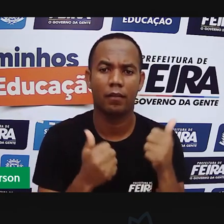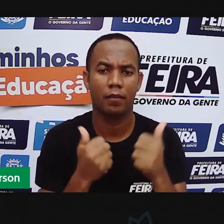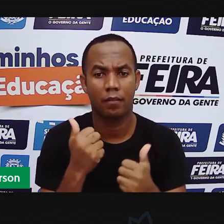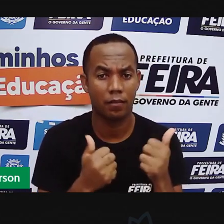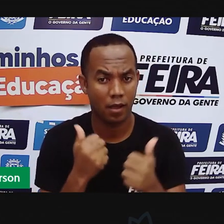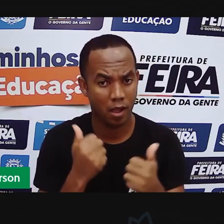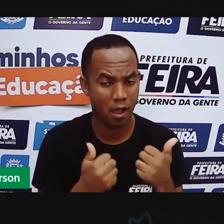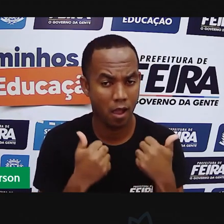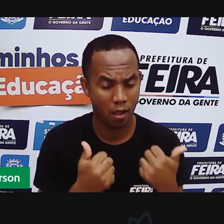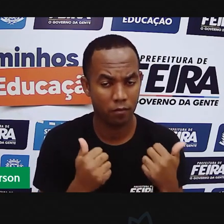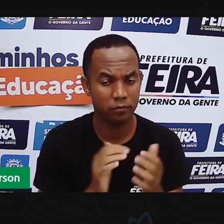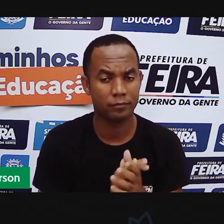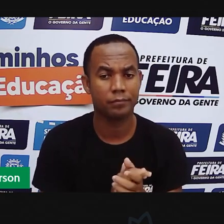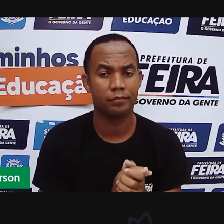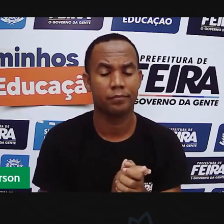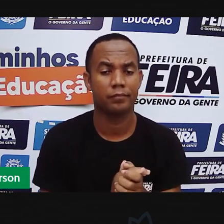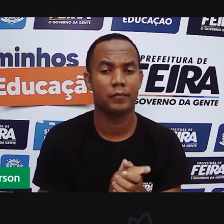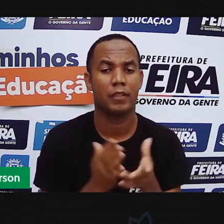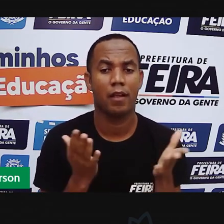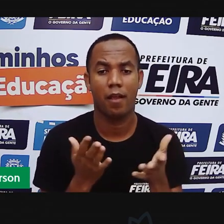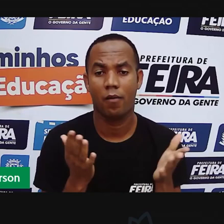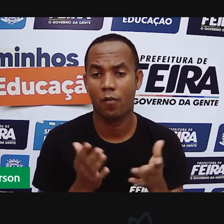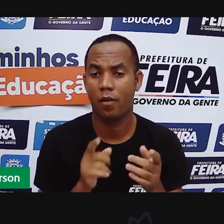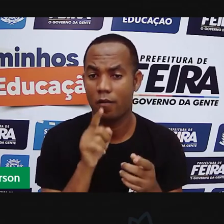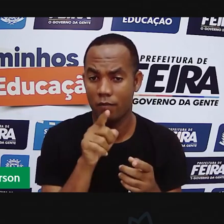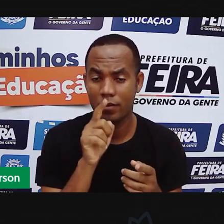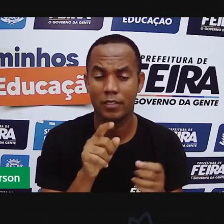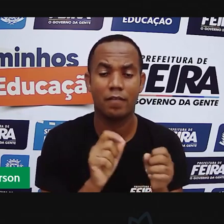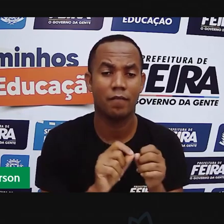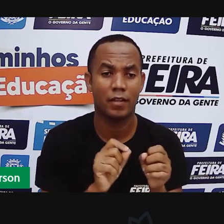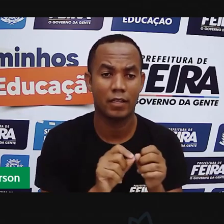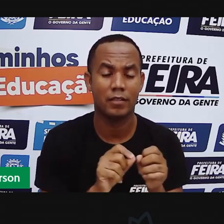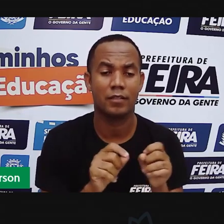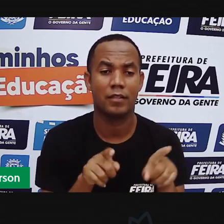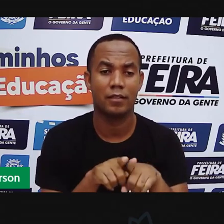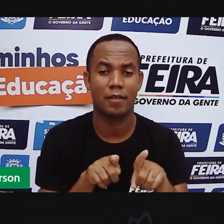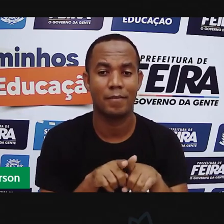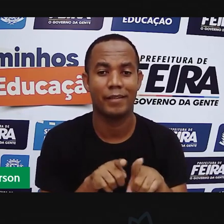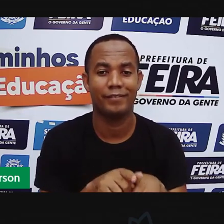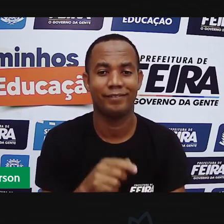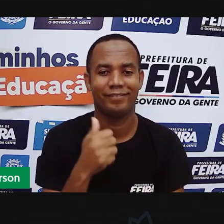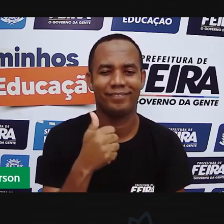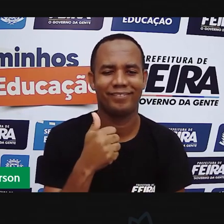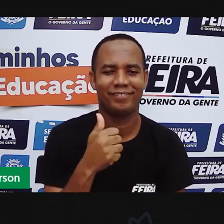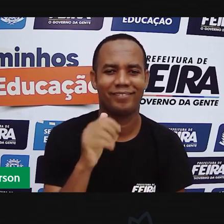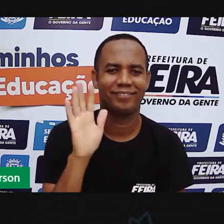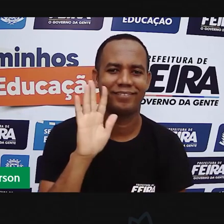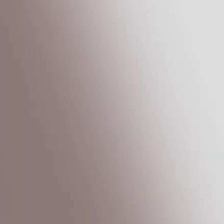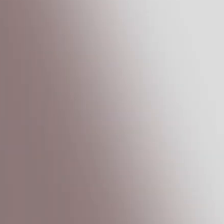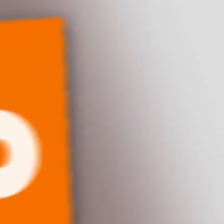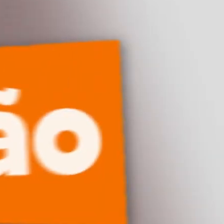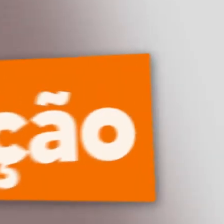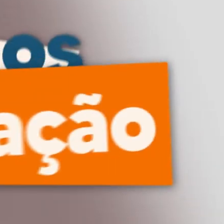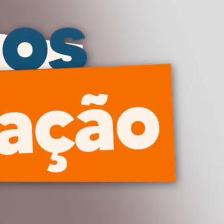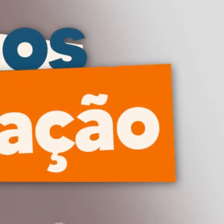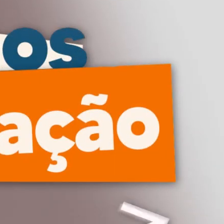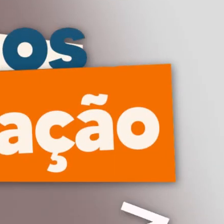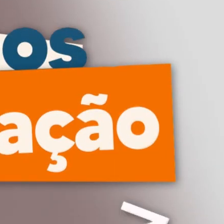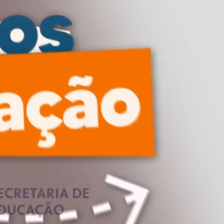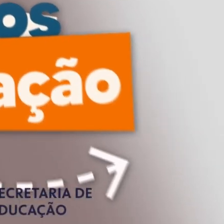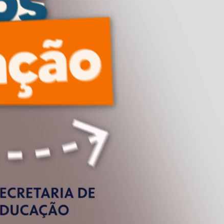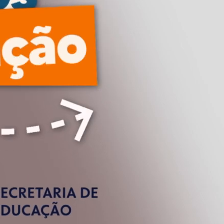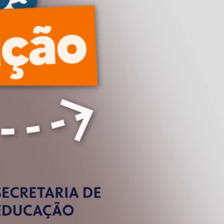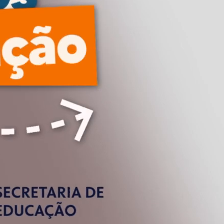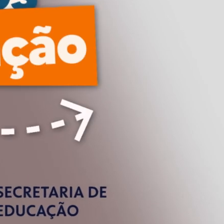desse desafio? Eu espero que você faça e até a próxima aula. Tchau.